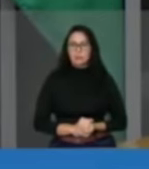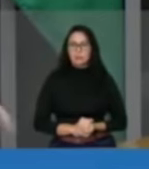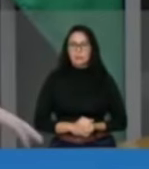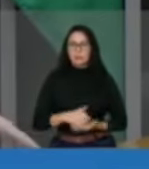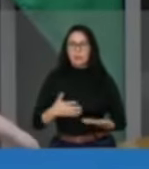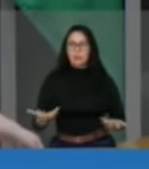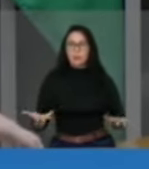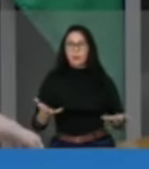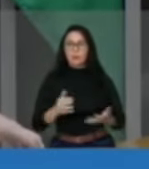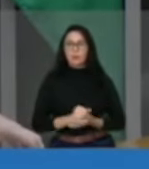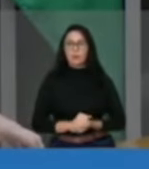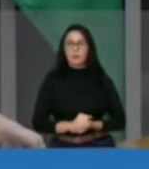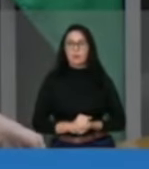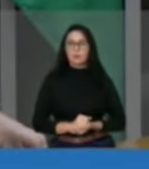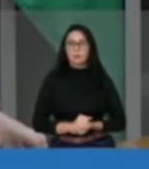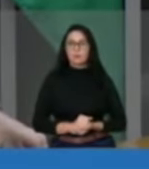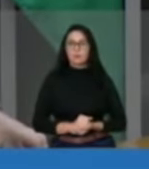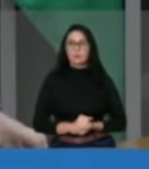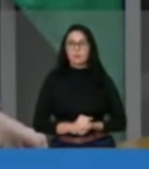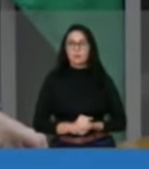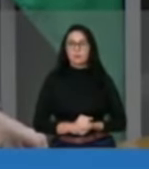eu quero até saber, senhor presidente,